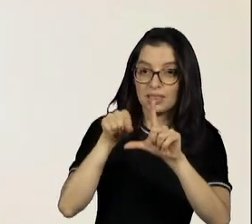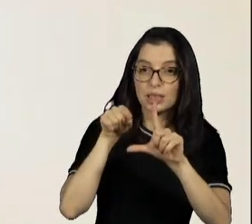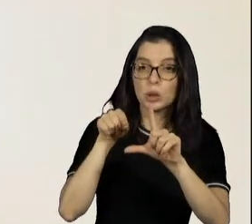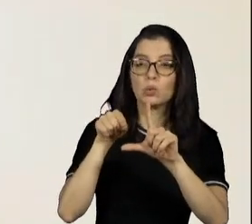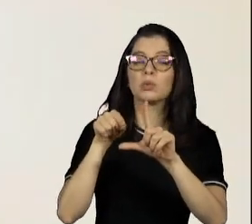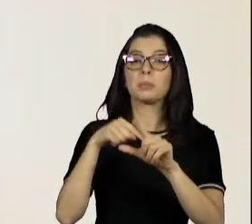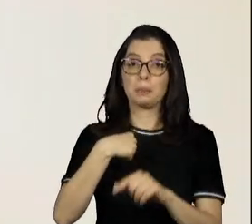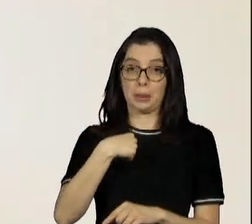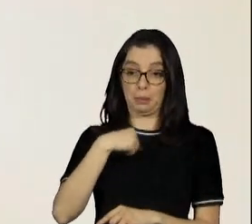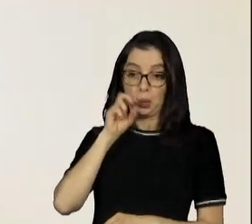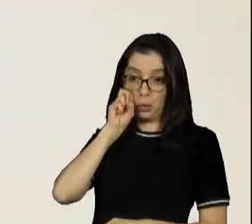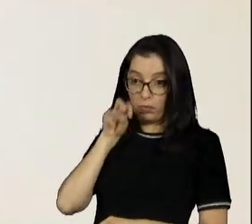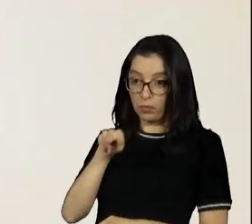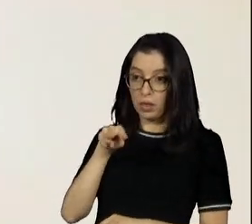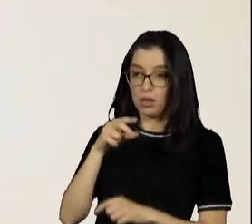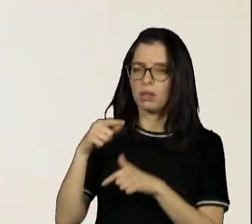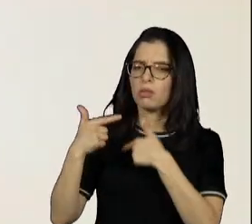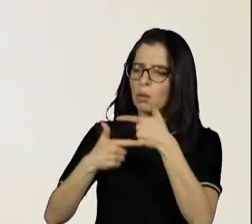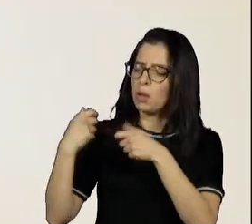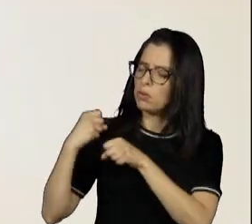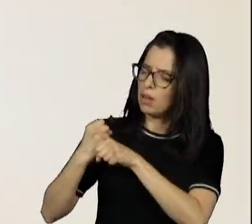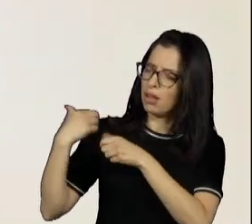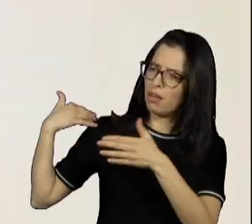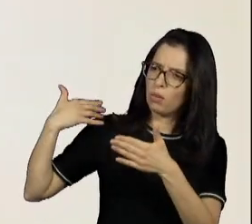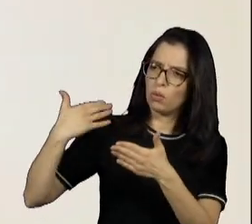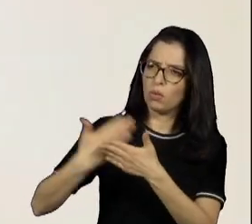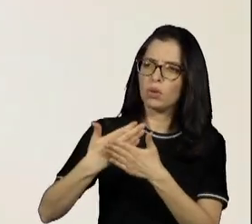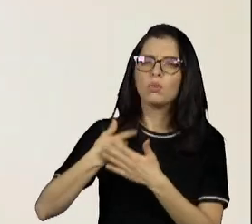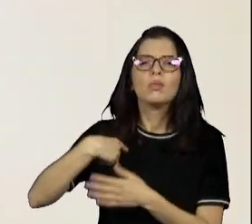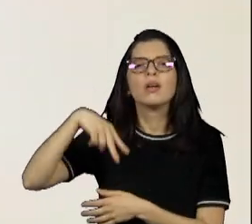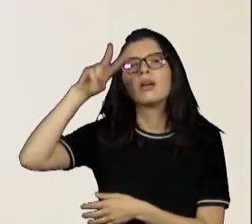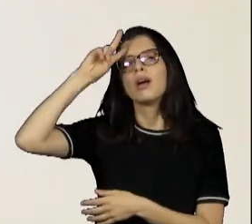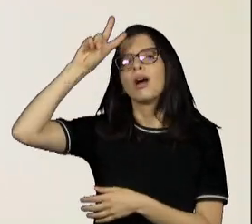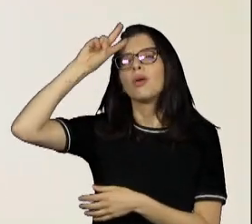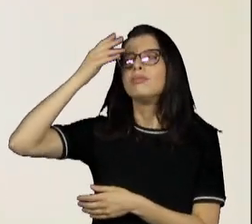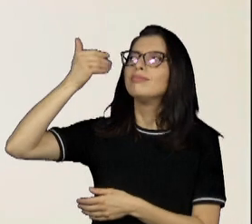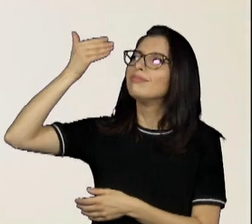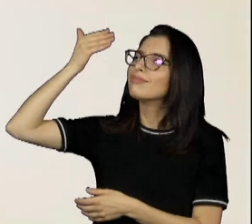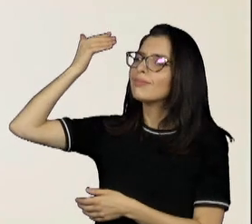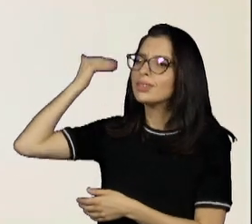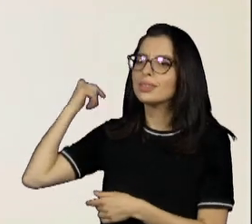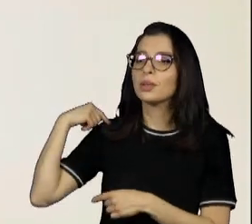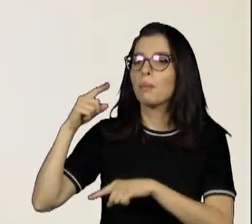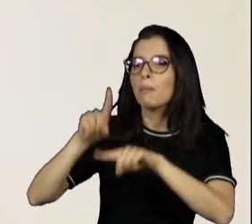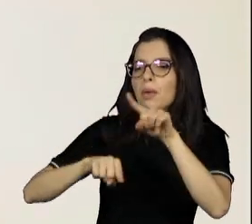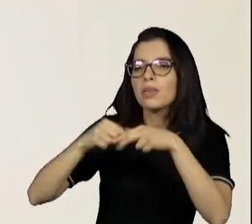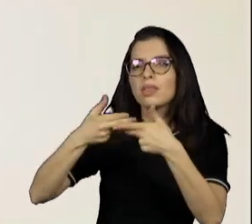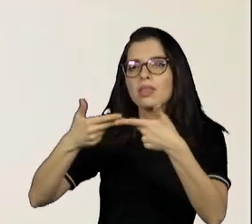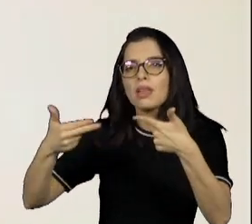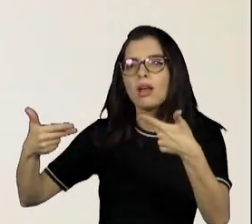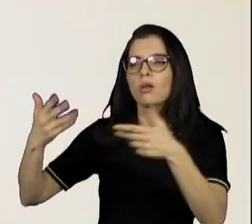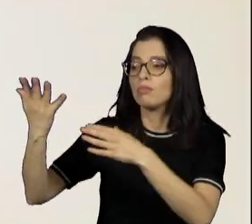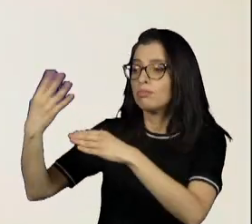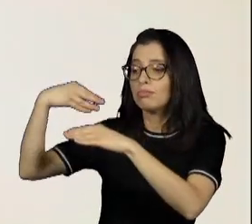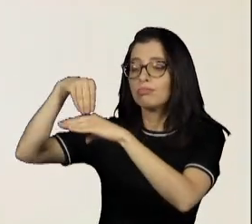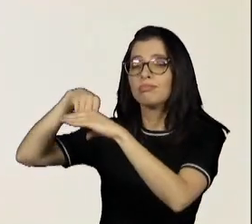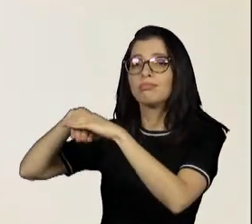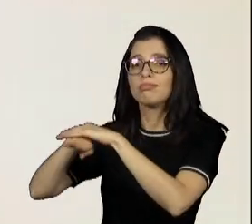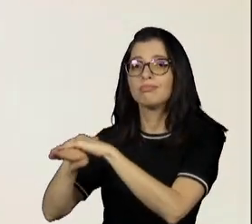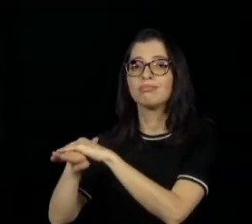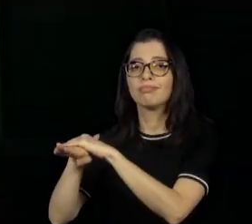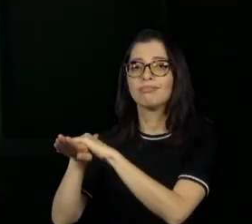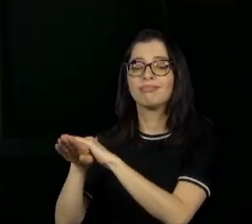que fiz parte dessa televisão, vai fazer parte da memória só das pessoas, porque logo, logo, tudo isso vai ser só um arquivo.